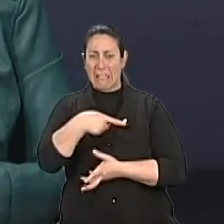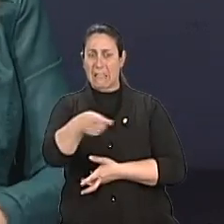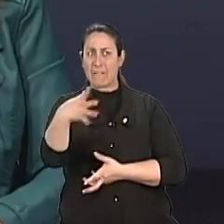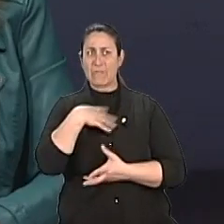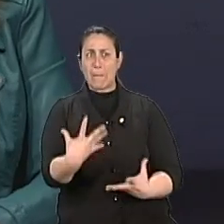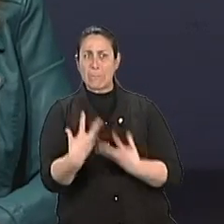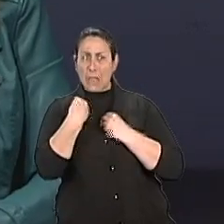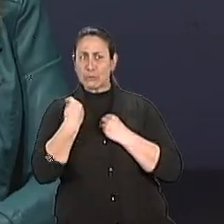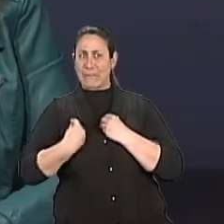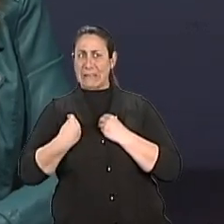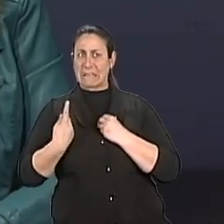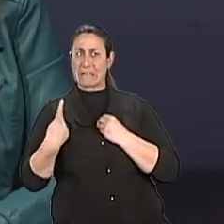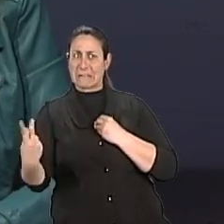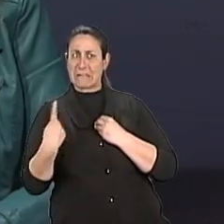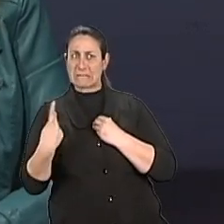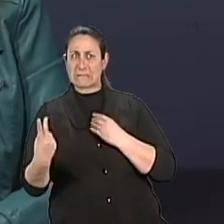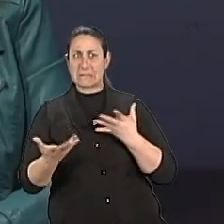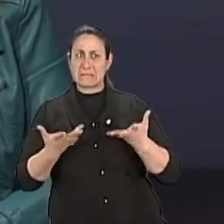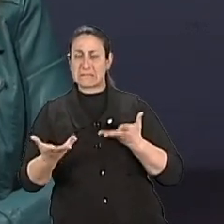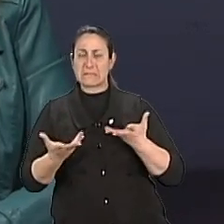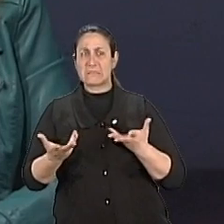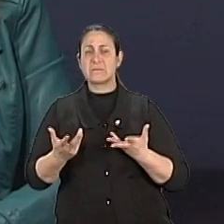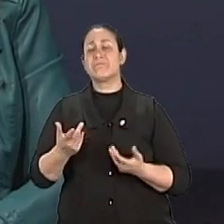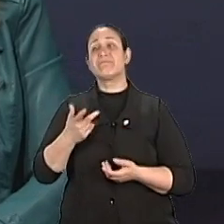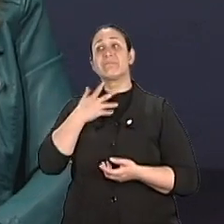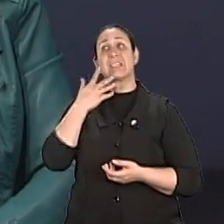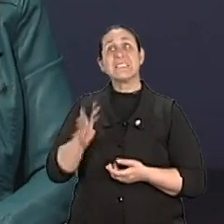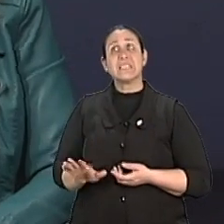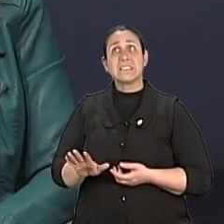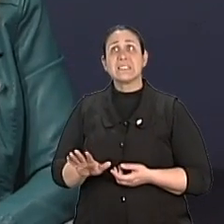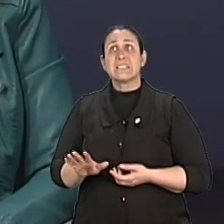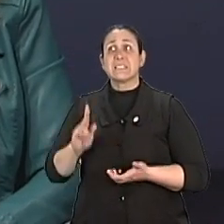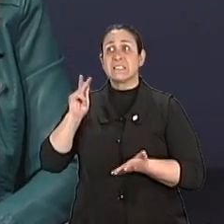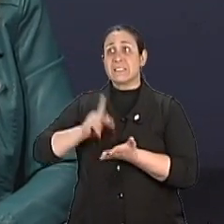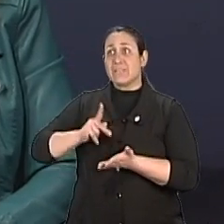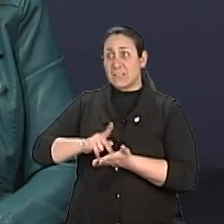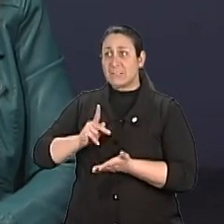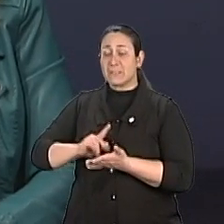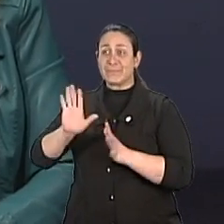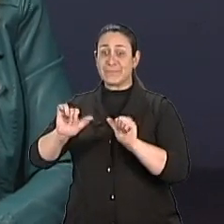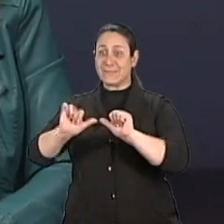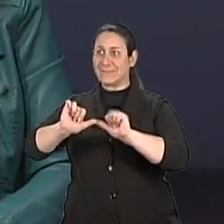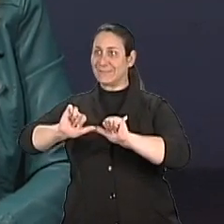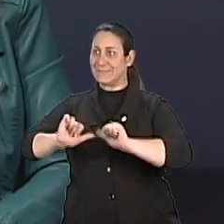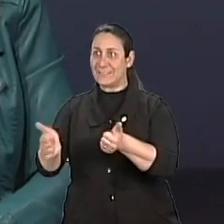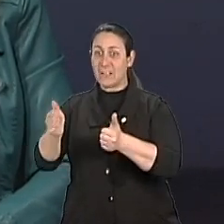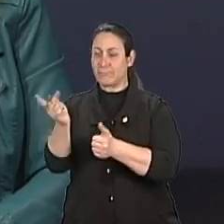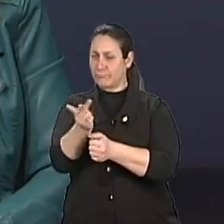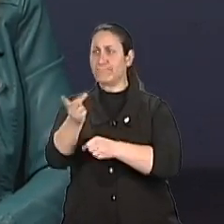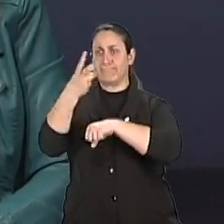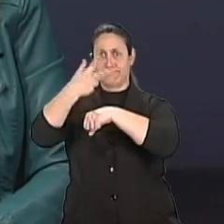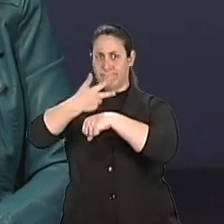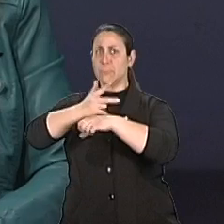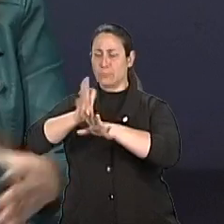Olha, não deveriam, né? Agora, não é tão simples assim, porque o divórcio na terceira idade, ele